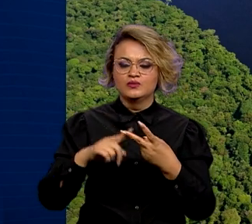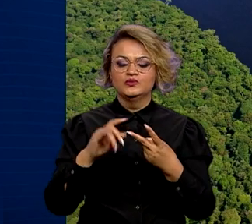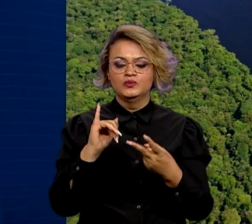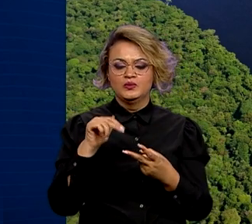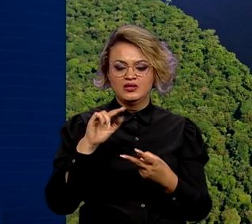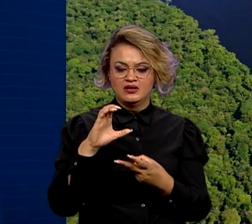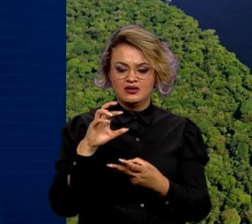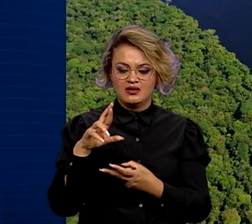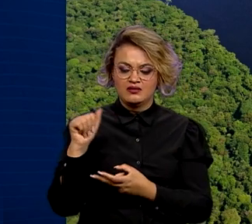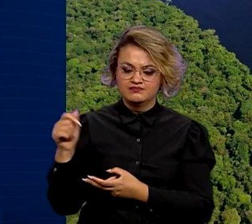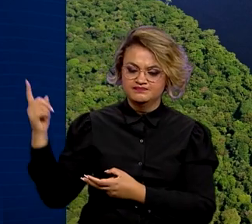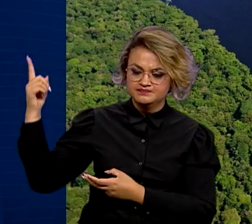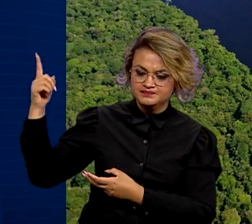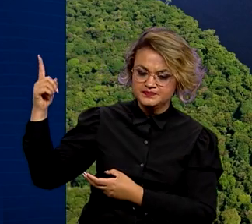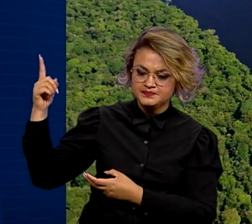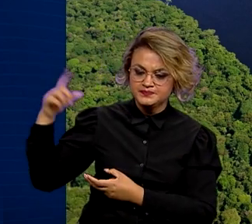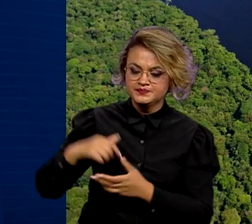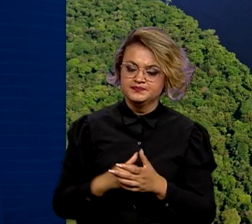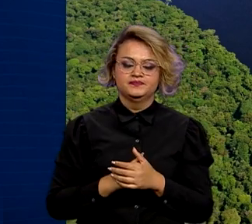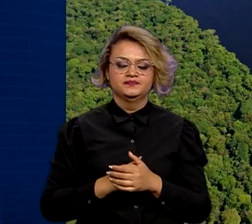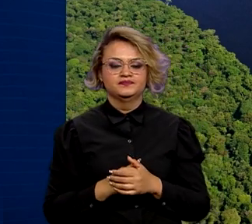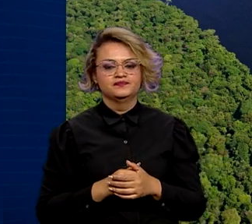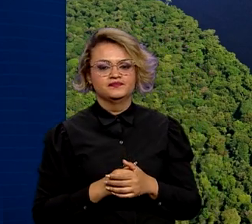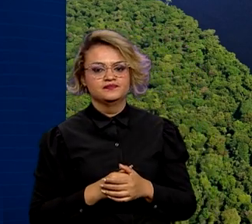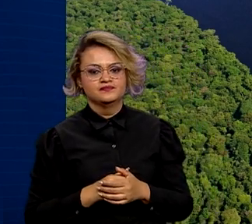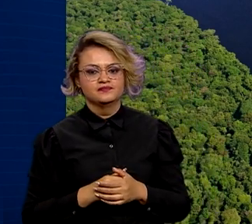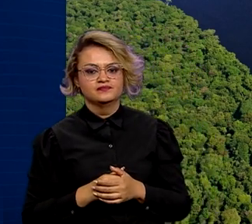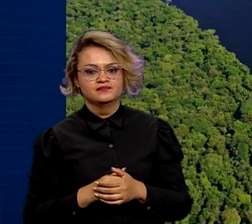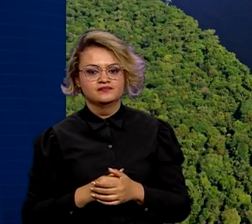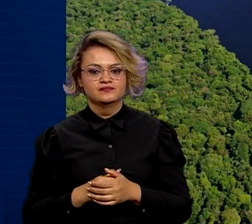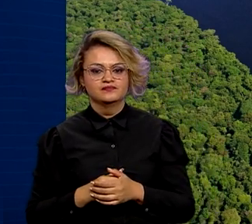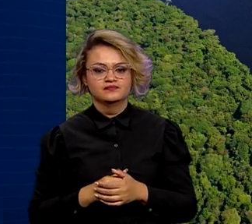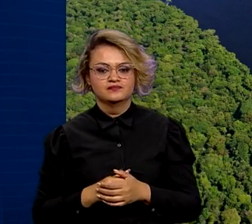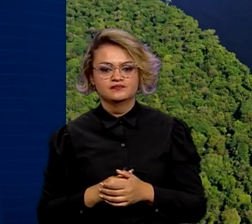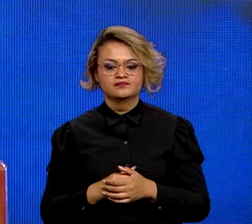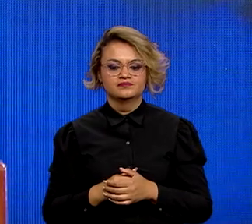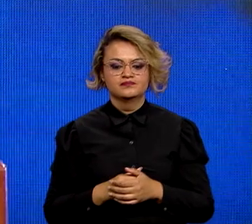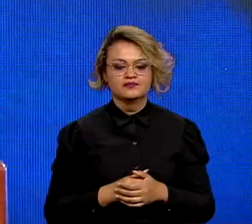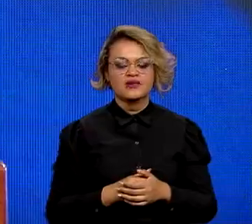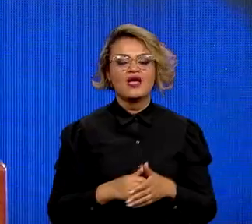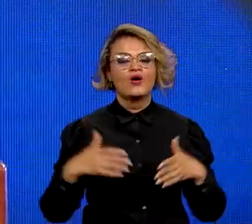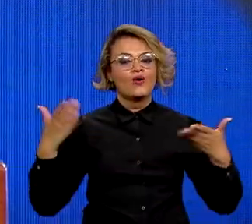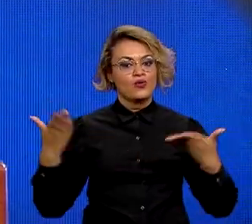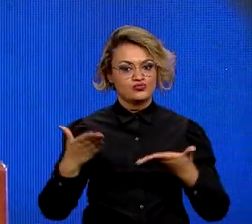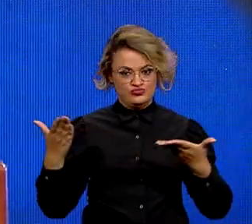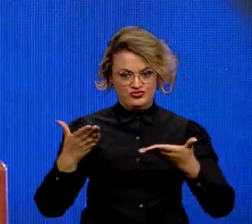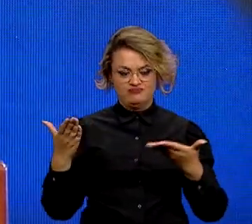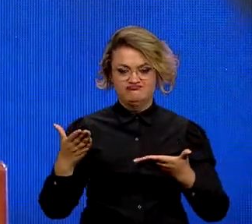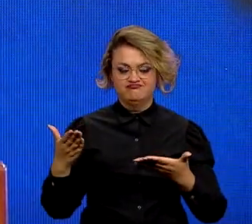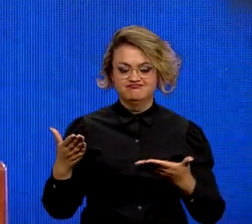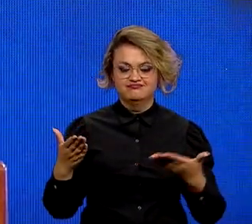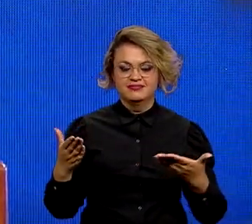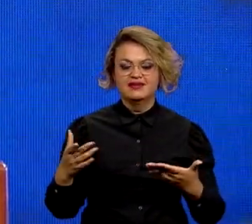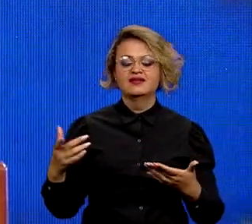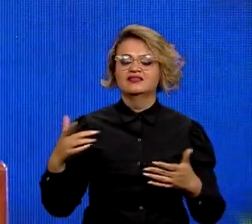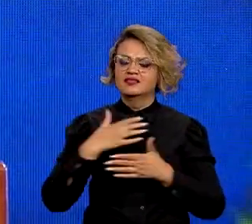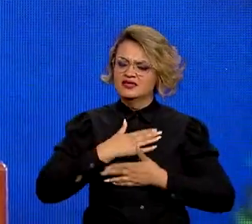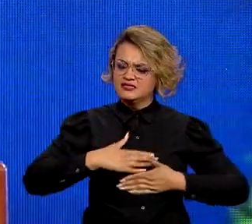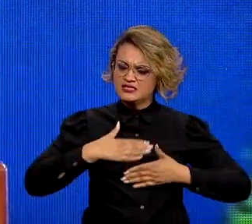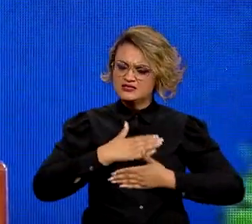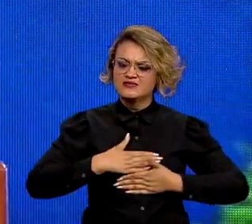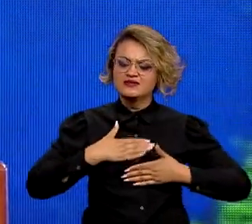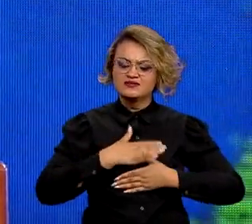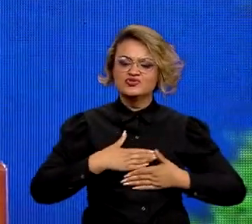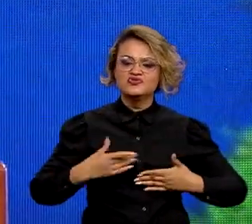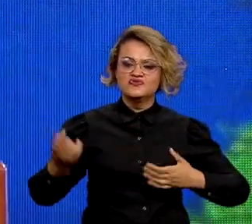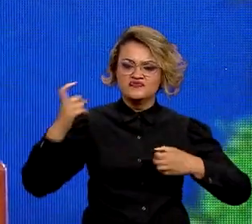com a retomada da Câmara Técnica de Destinação e Regularização Fundiária. Hoje, presidente, temos a satisfação de